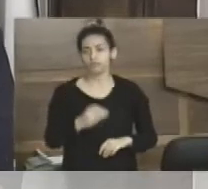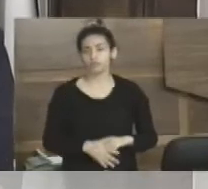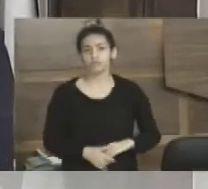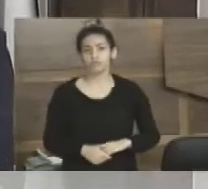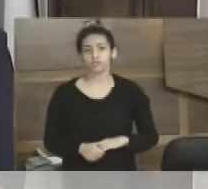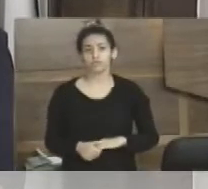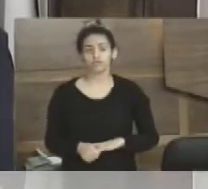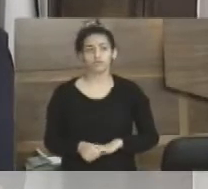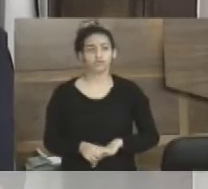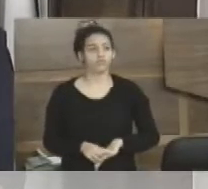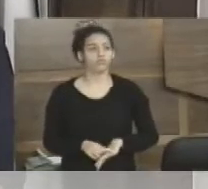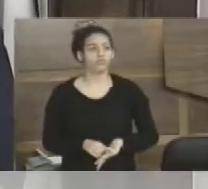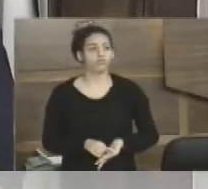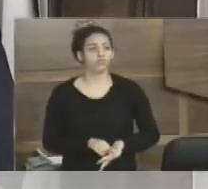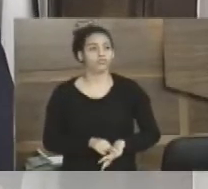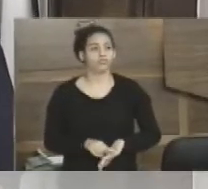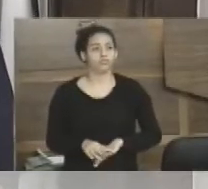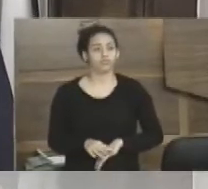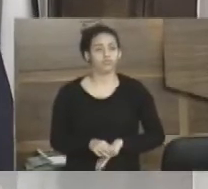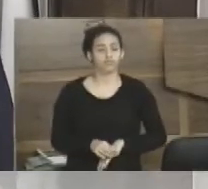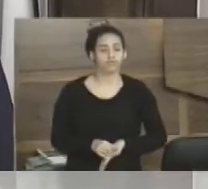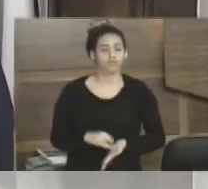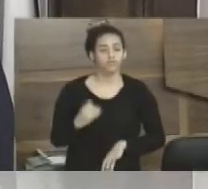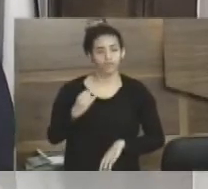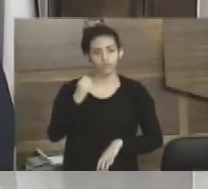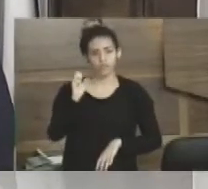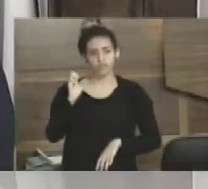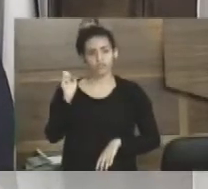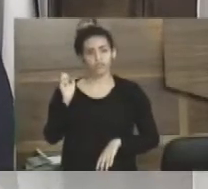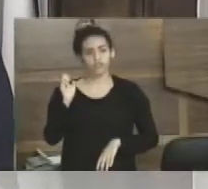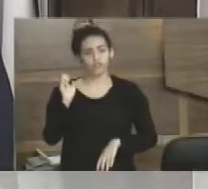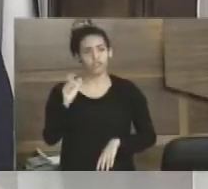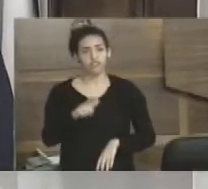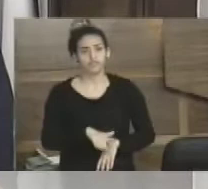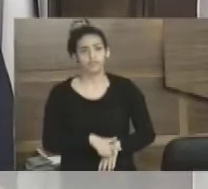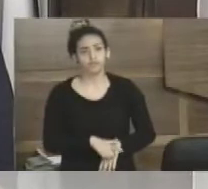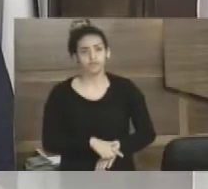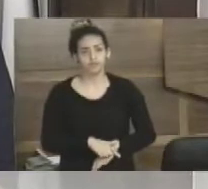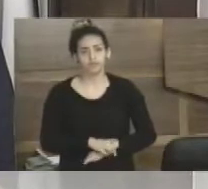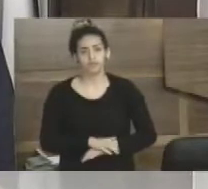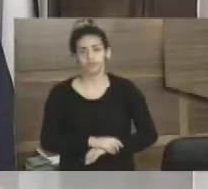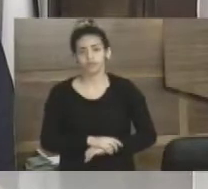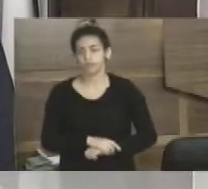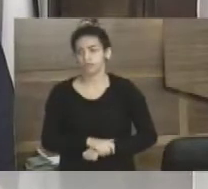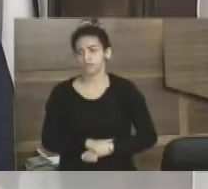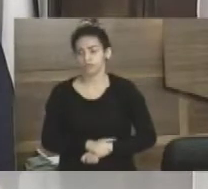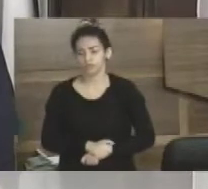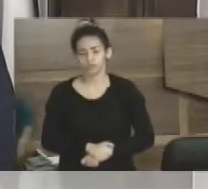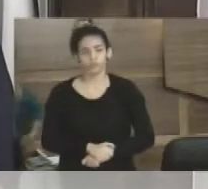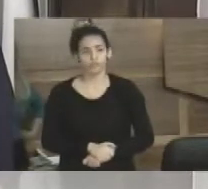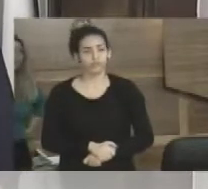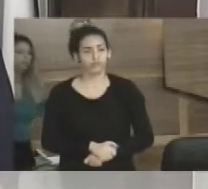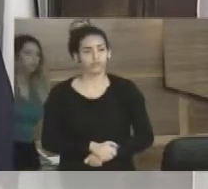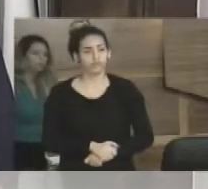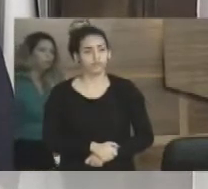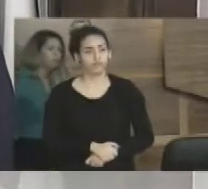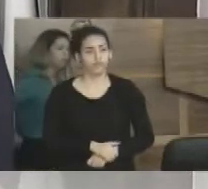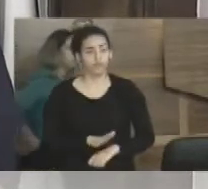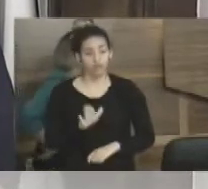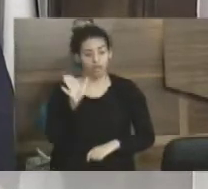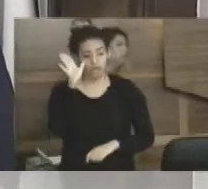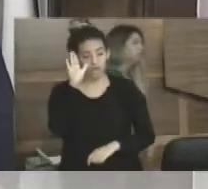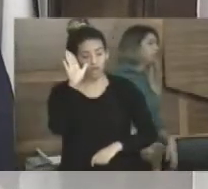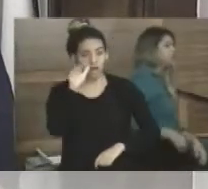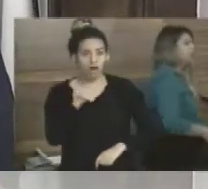maior, não digo nem prioridade, prioridade a gente tem em todo o setor, mas a nossa maior demanda lá é justamente a